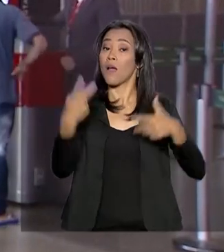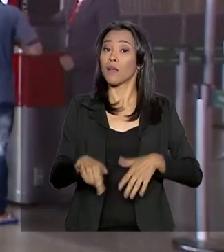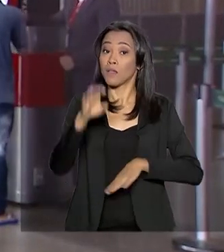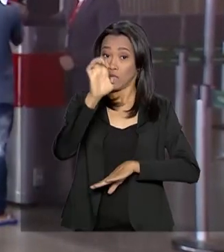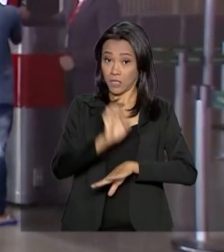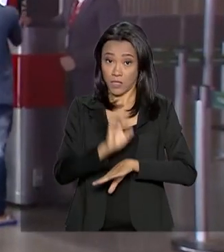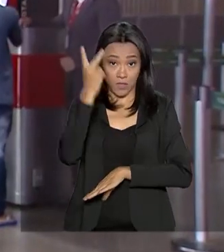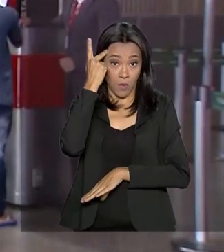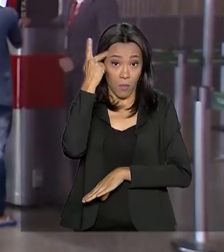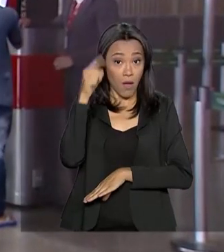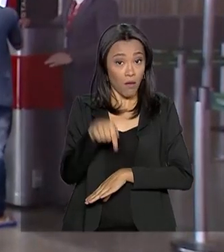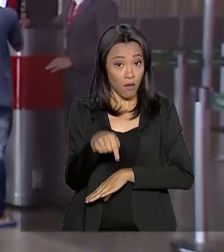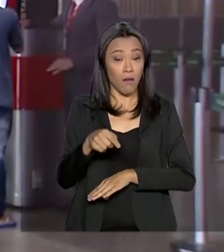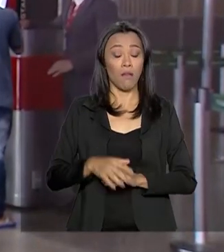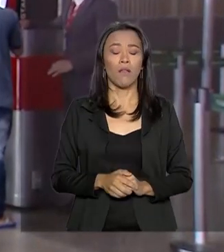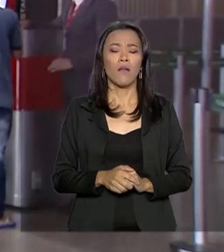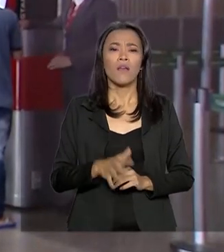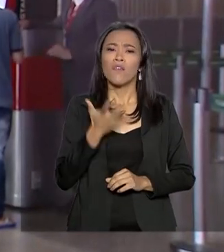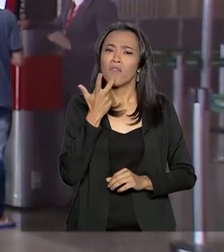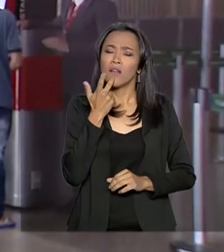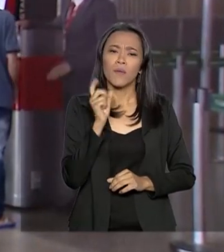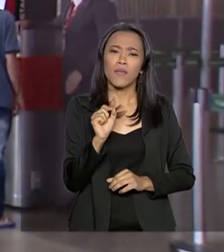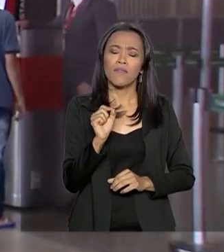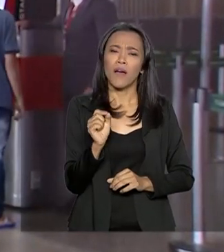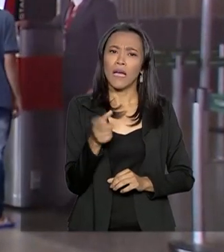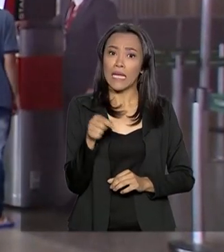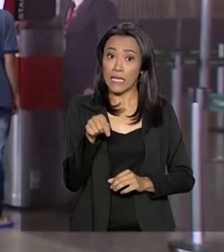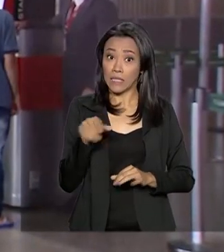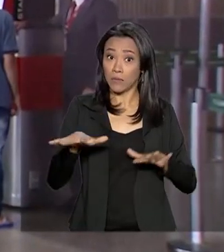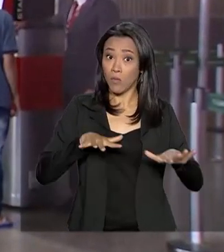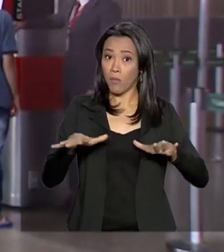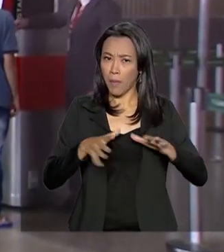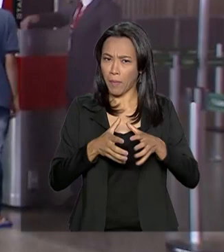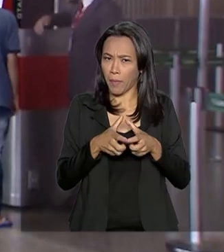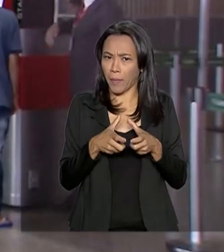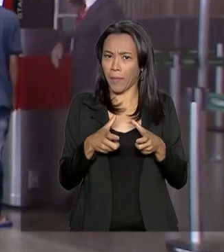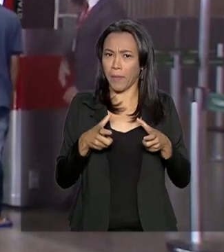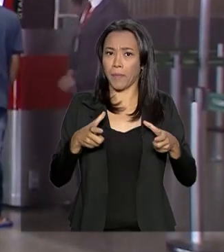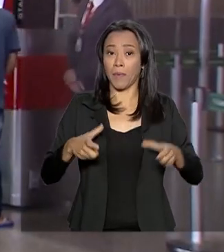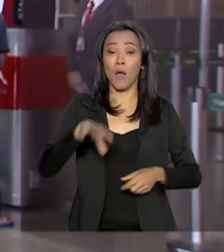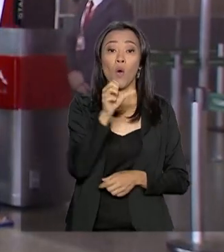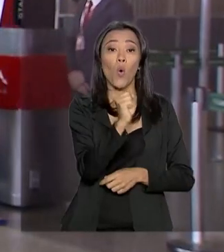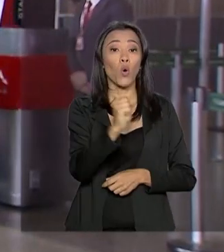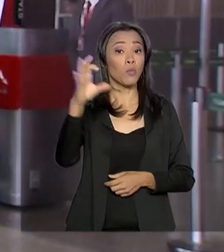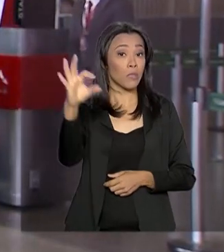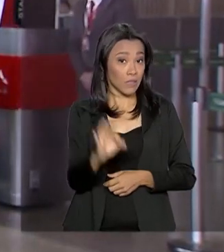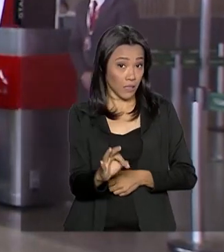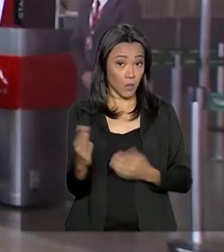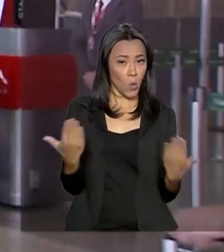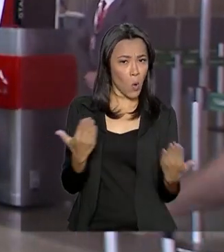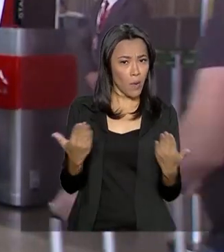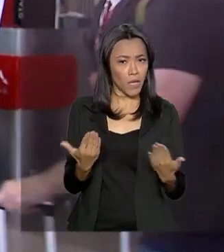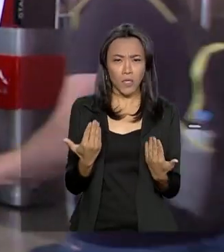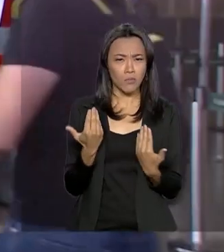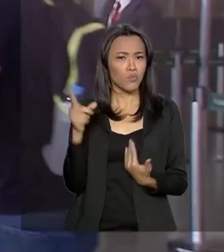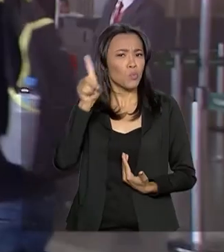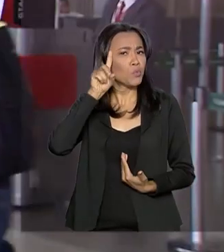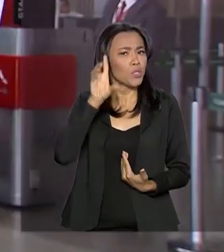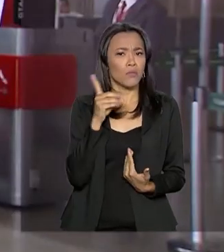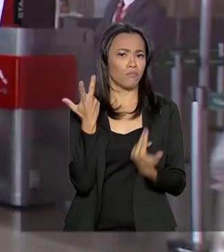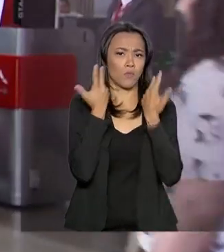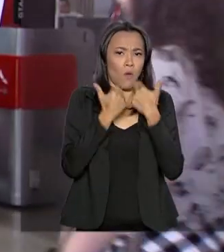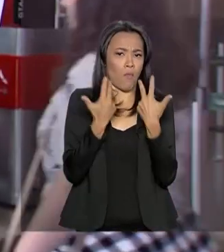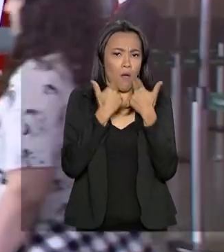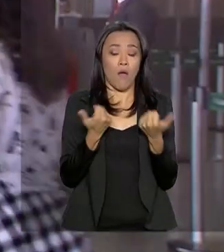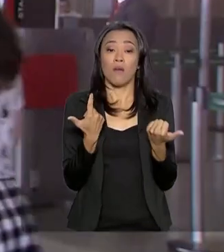aeroporto estima que ele deve crescer, esse movimento, 8% em relação aos dias normais. No total, são esperados